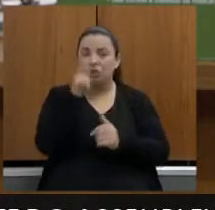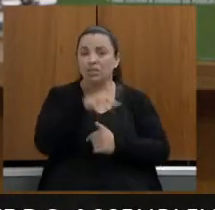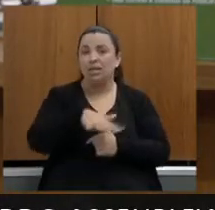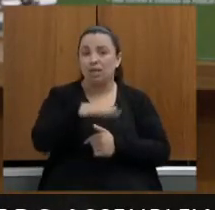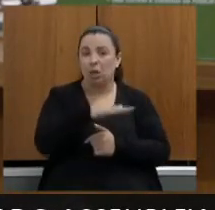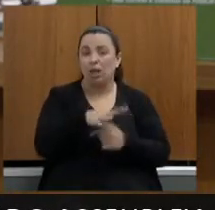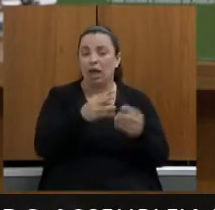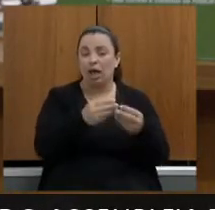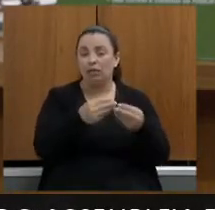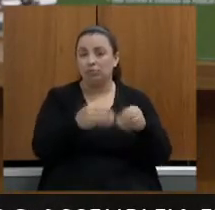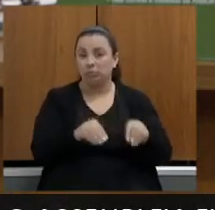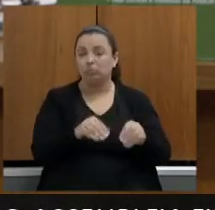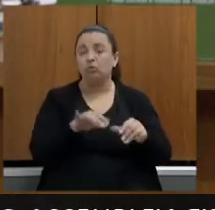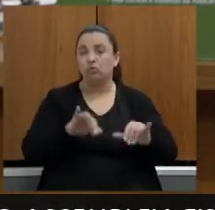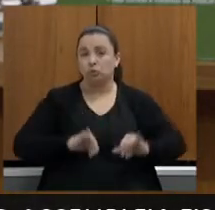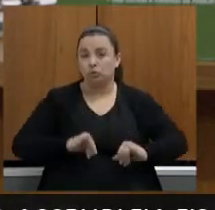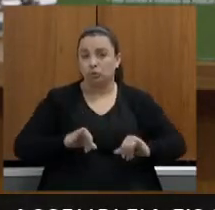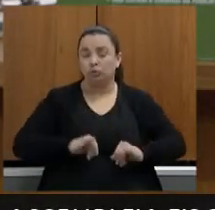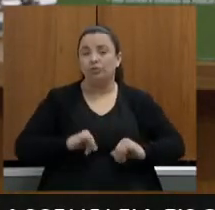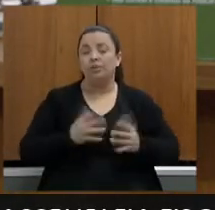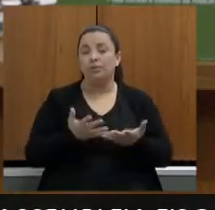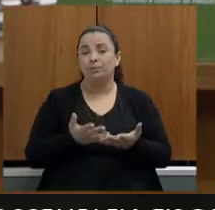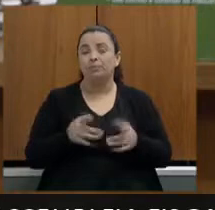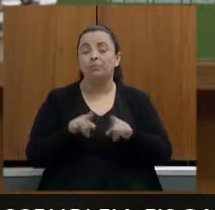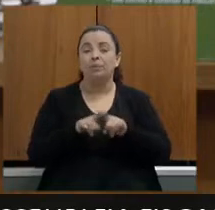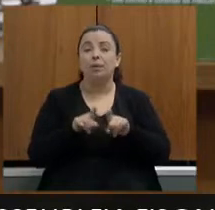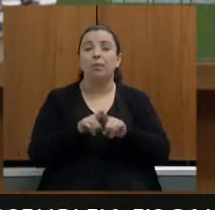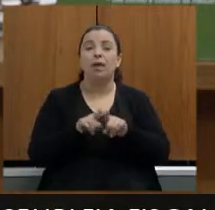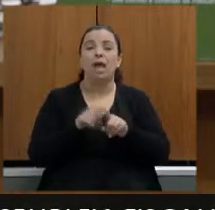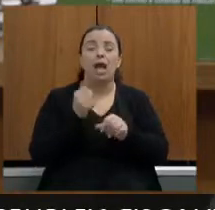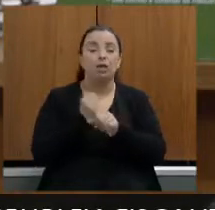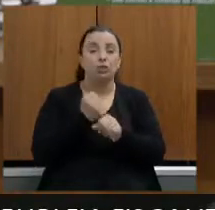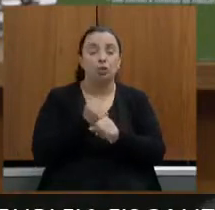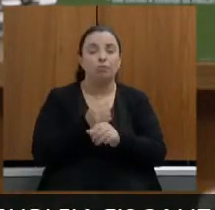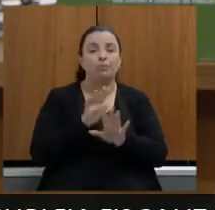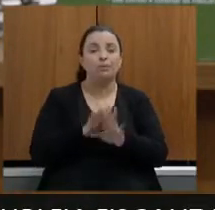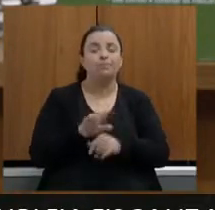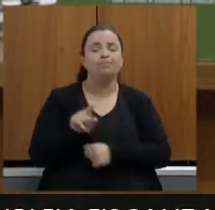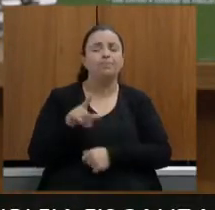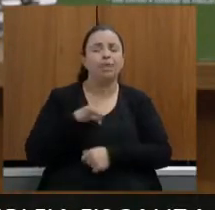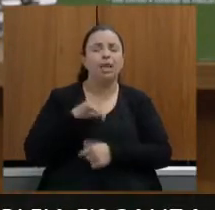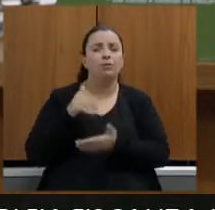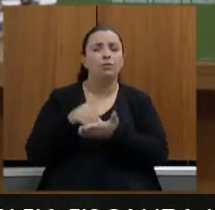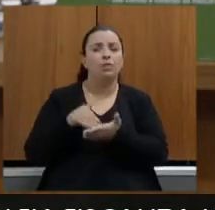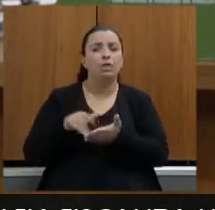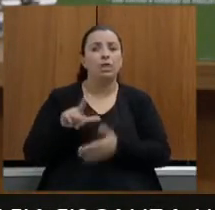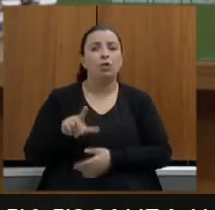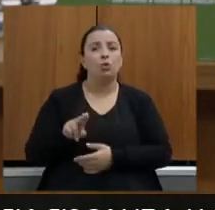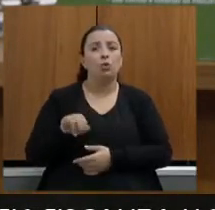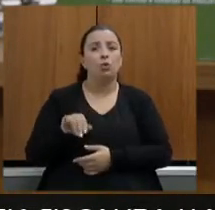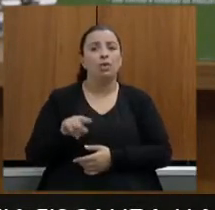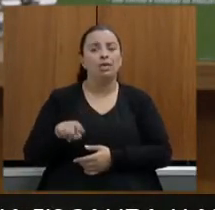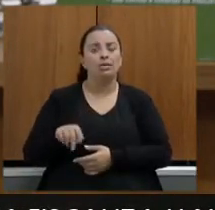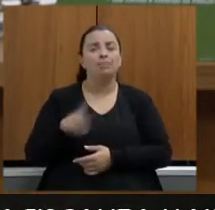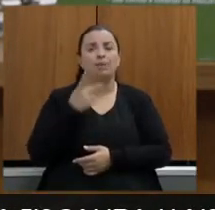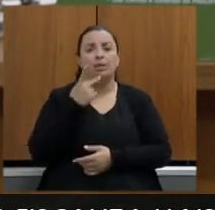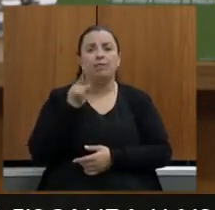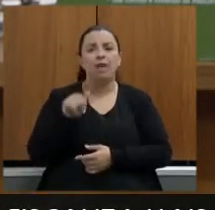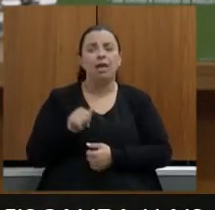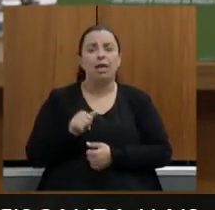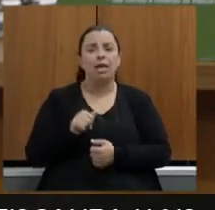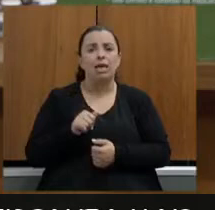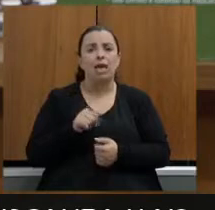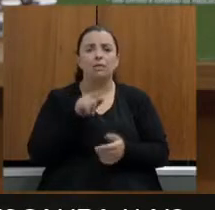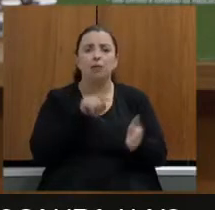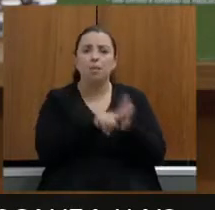de infraestrutura é interessante como bem colocado pelo secretário Luiz na consulta popular essas obras